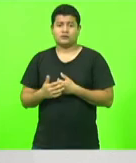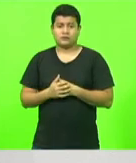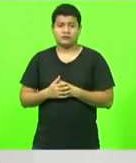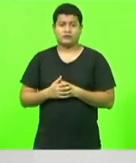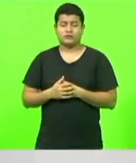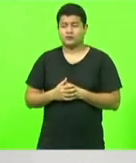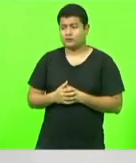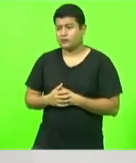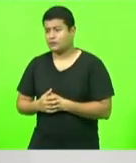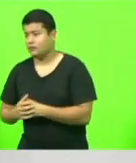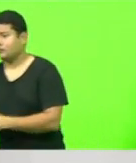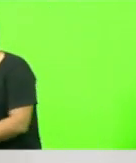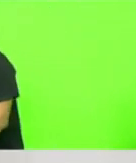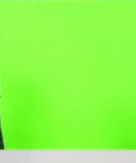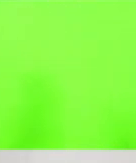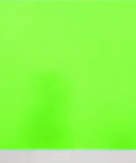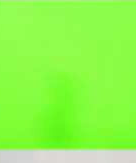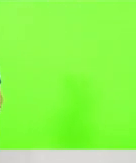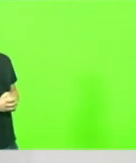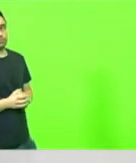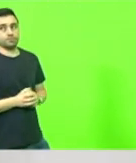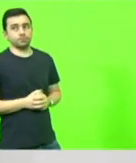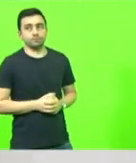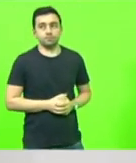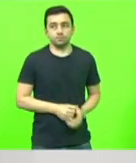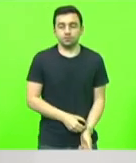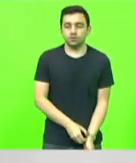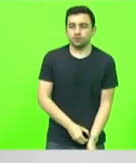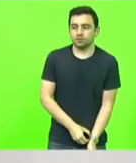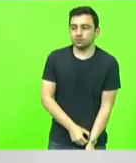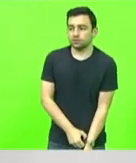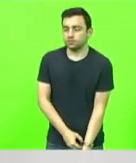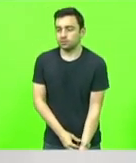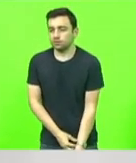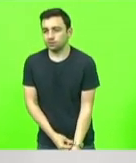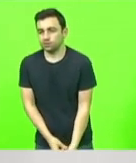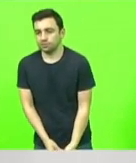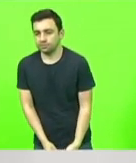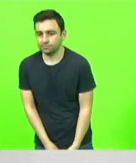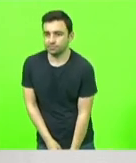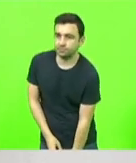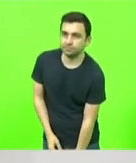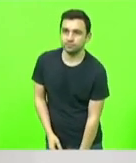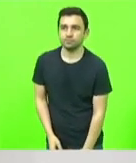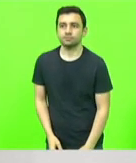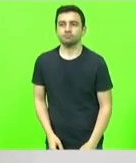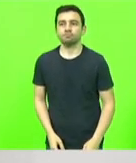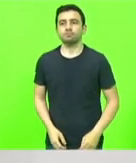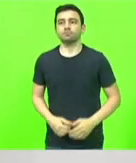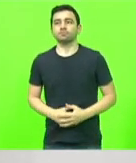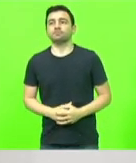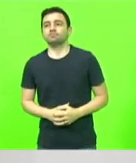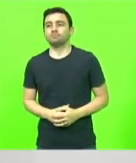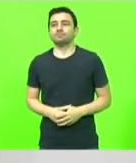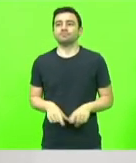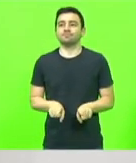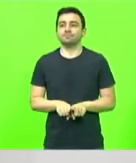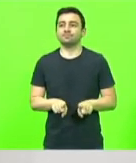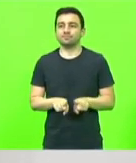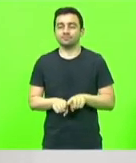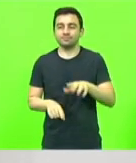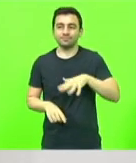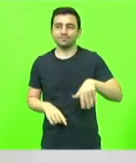ainda, a outra resposta, em análise de viabilidade pela sede. Em